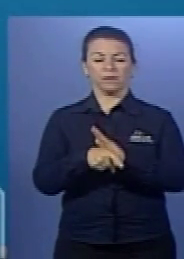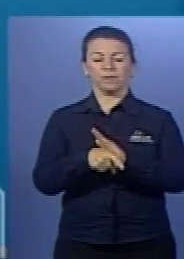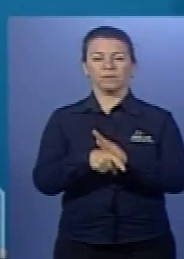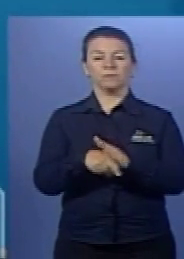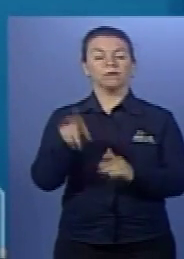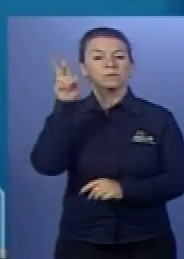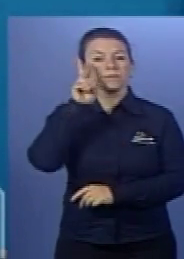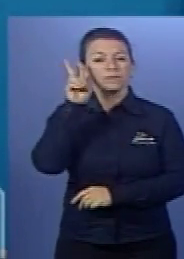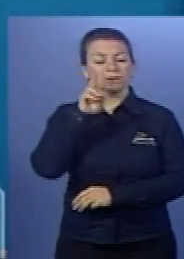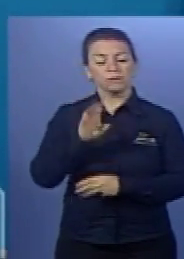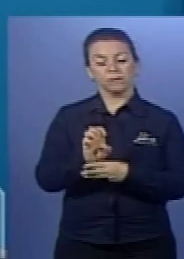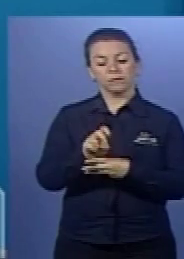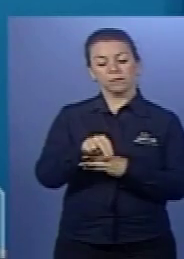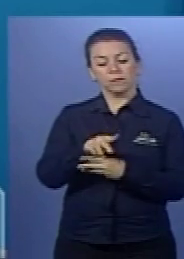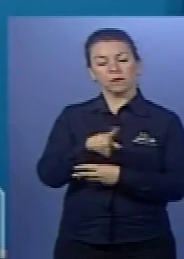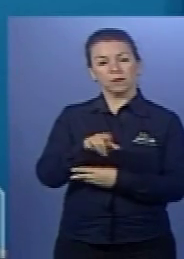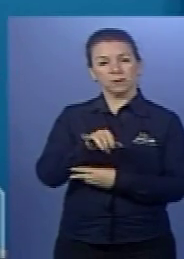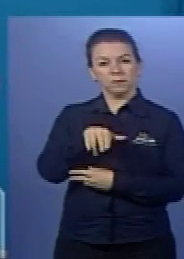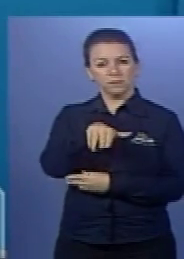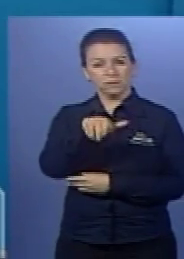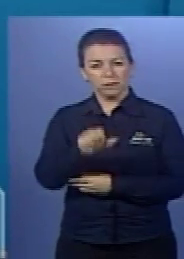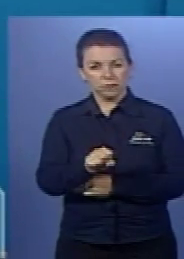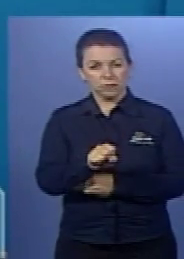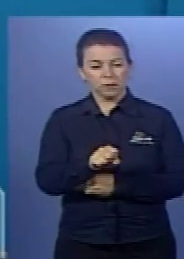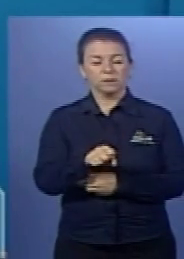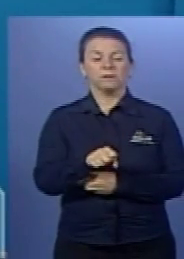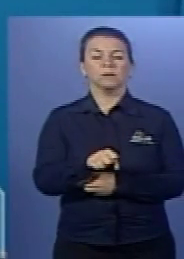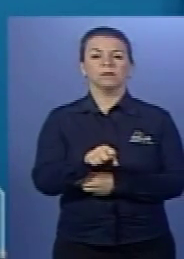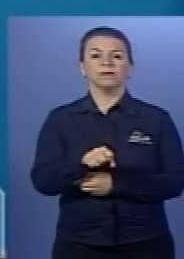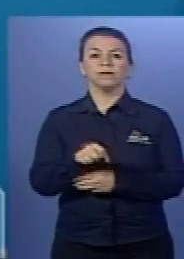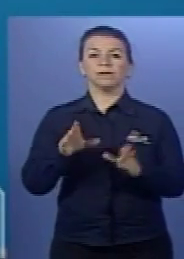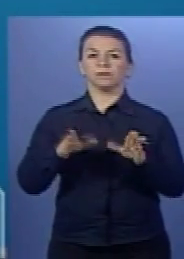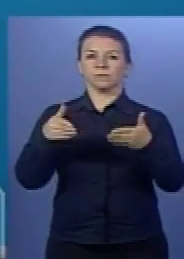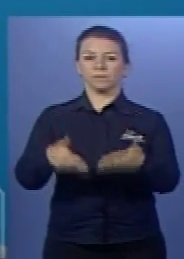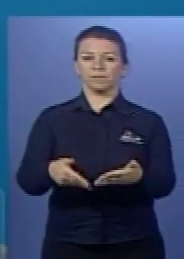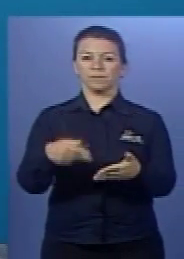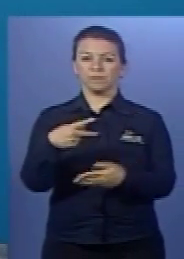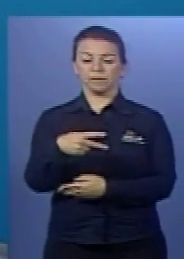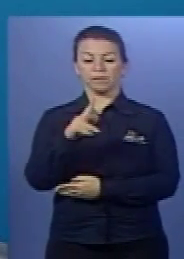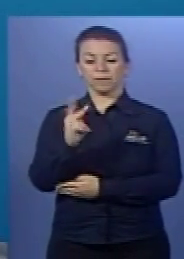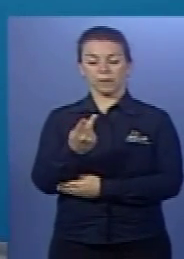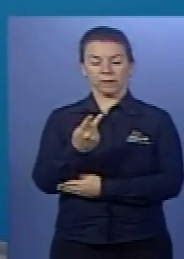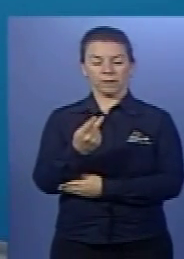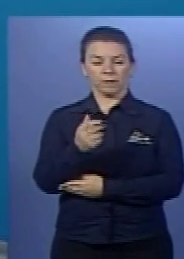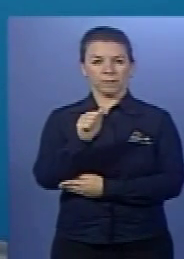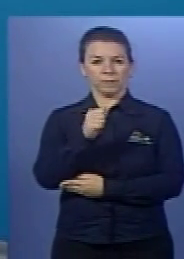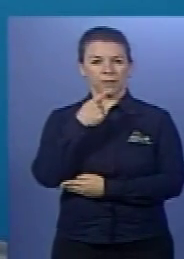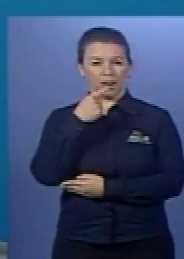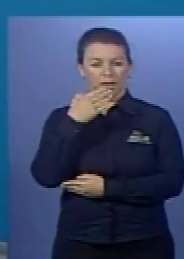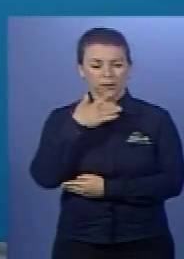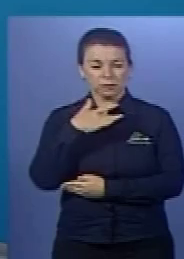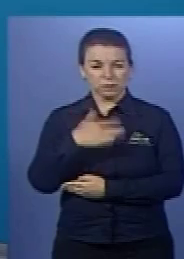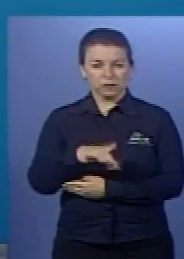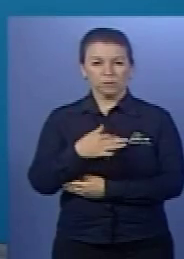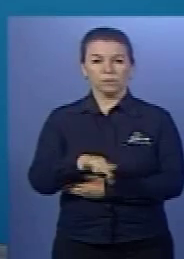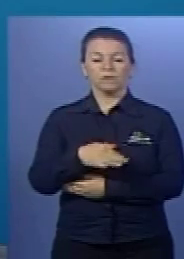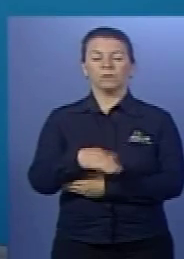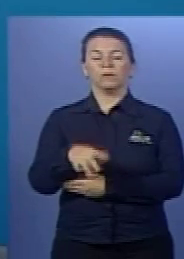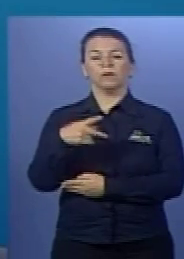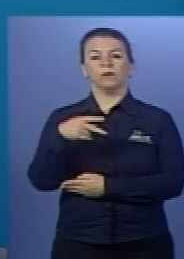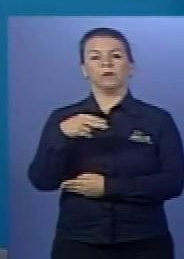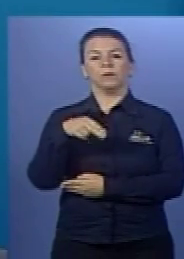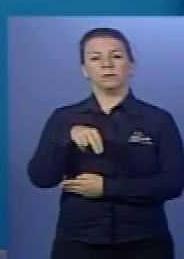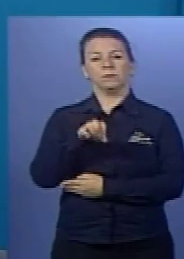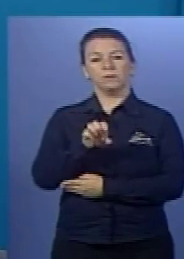Lembre que as enzimas vão ser específicas para o pH ácido, pH neutro e pH básico, que é o que vai ser